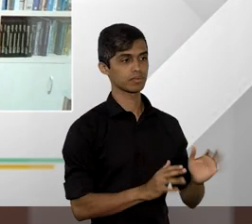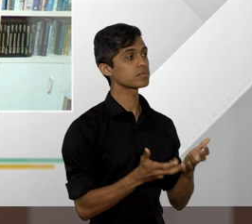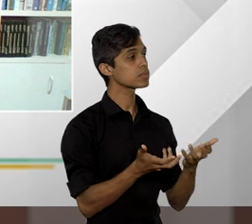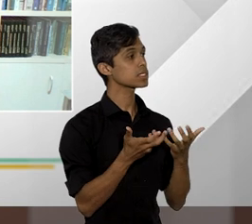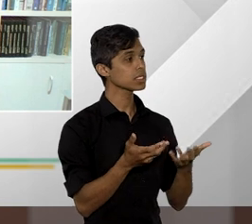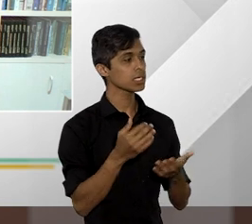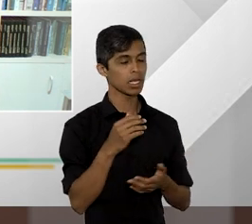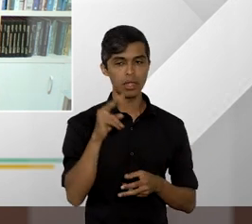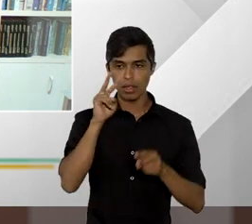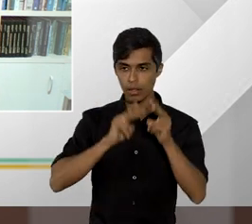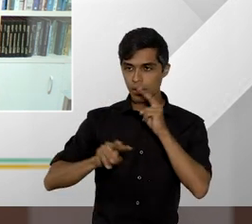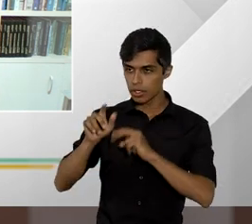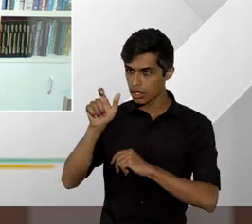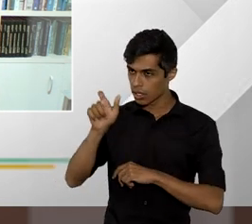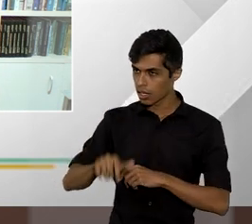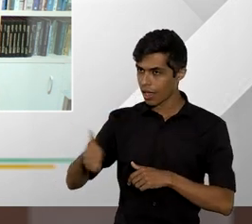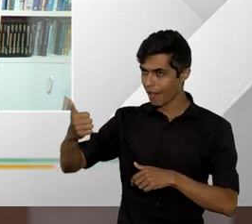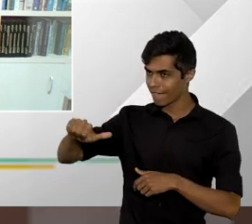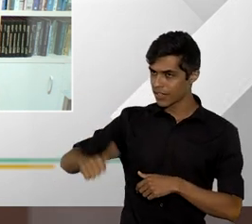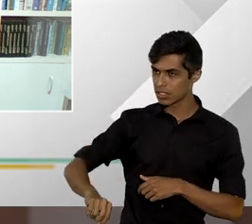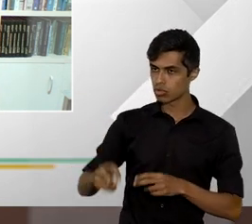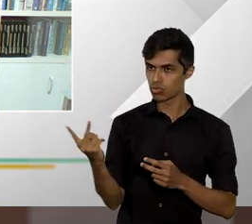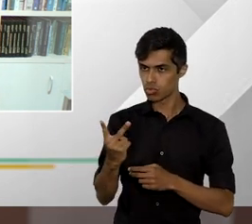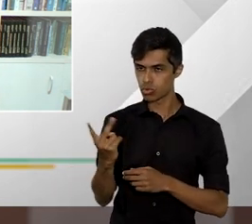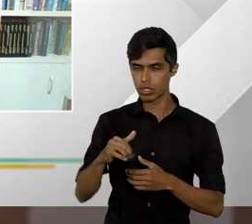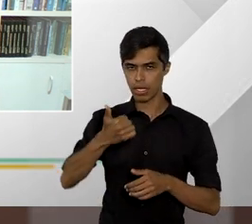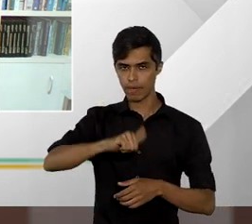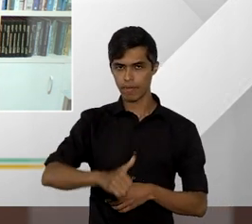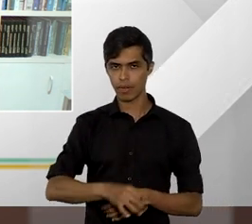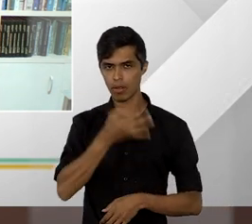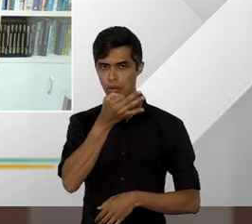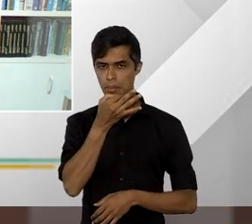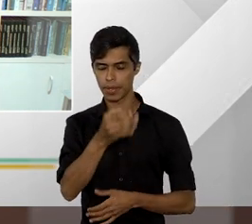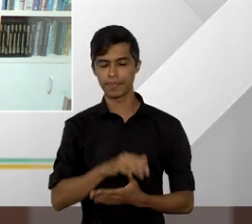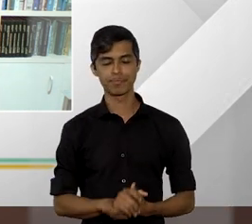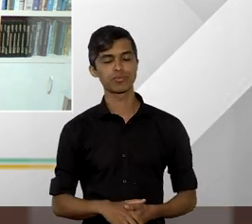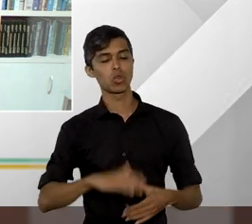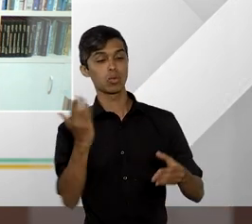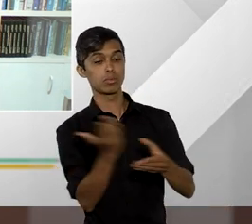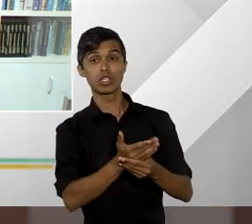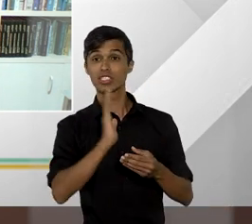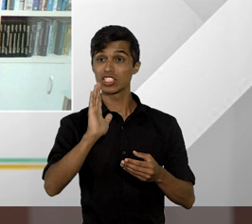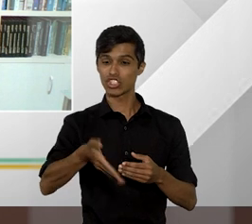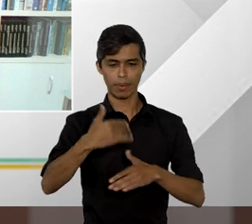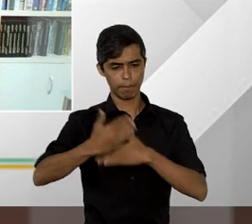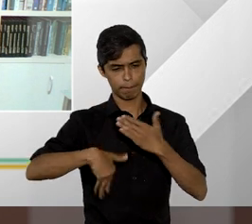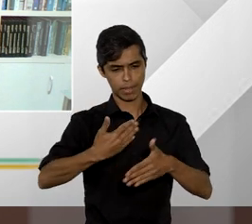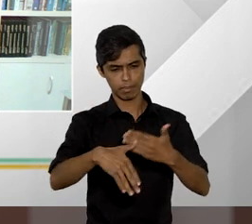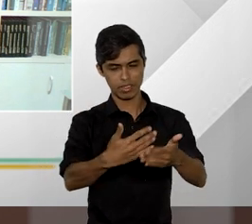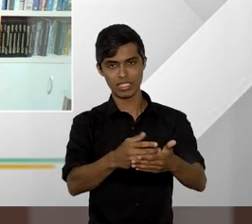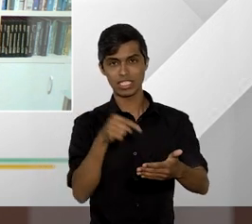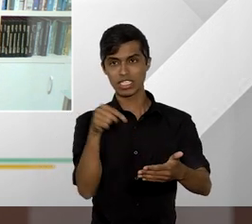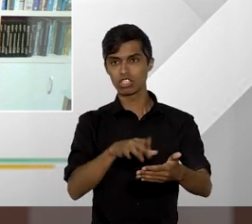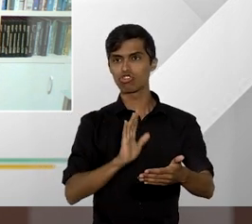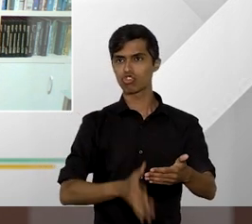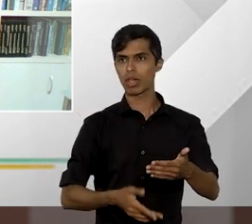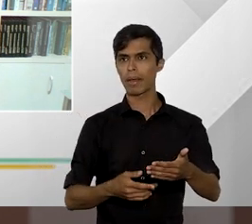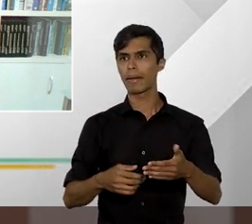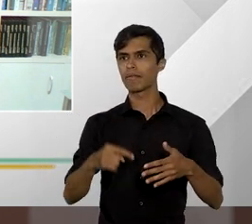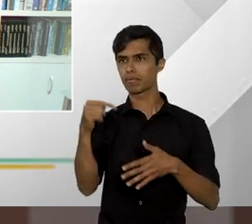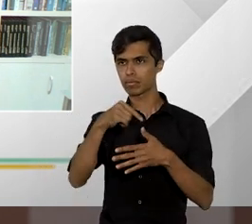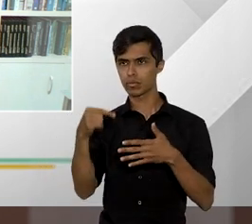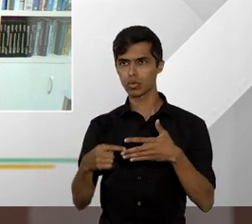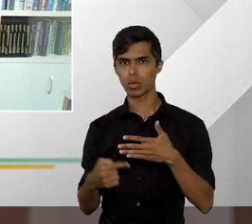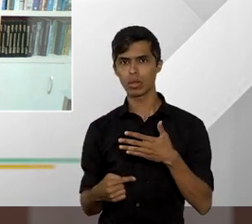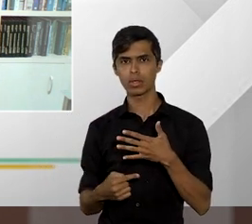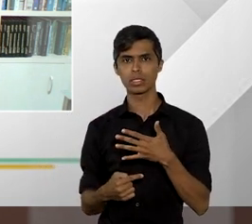ouvir então a avaliação de ambos os processos que já estão tramitando aqui no STJ eles também já poderão passar